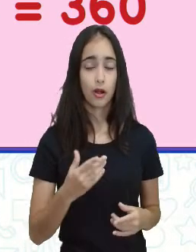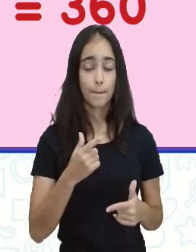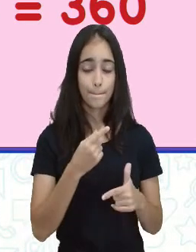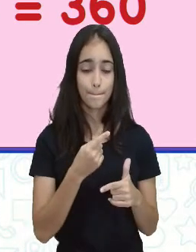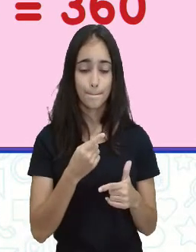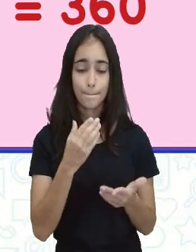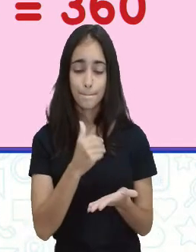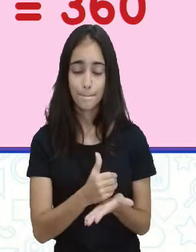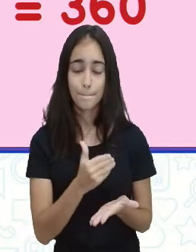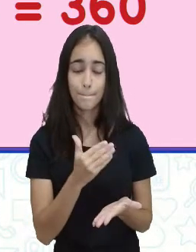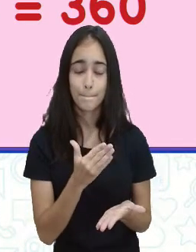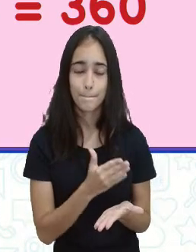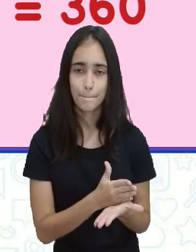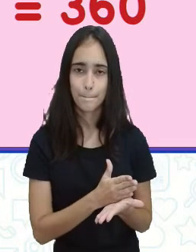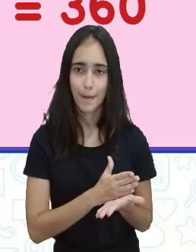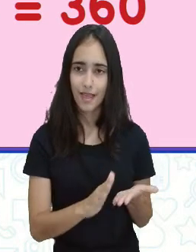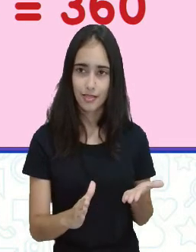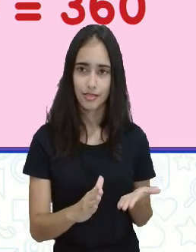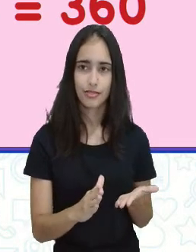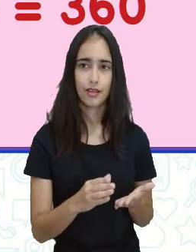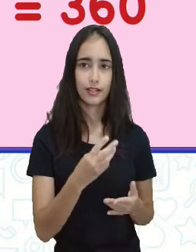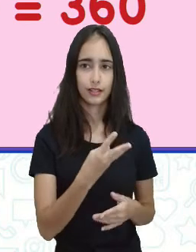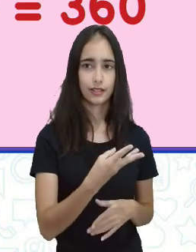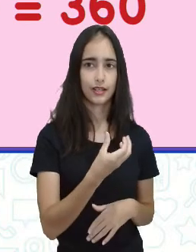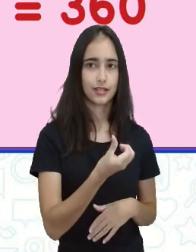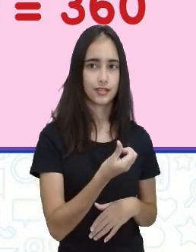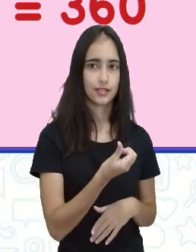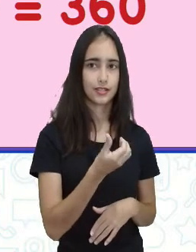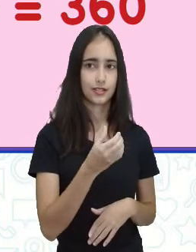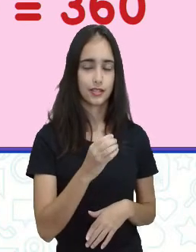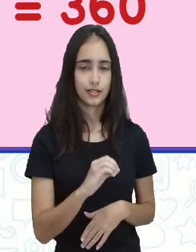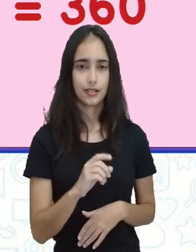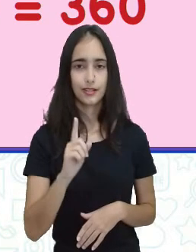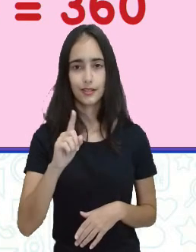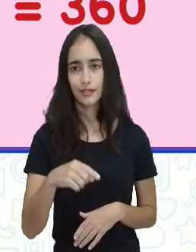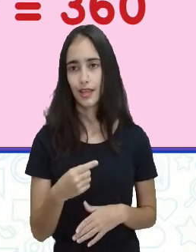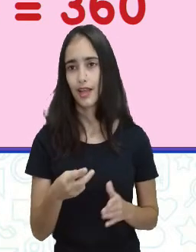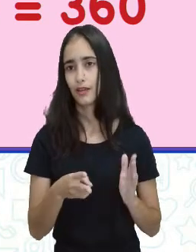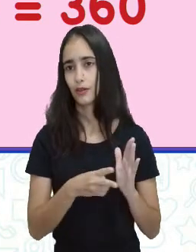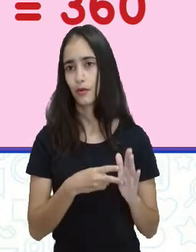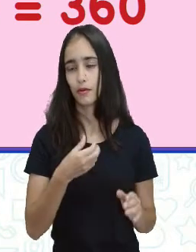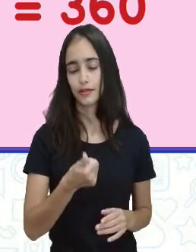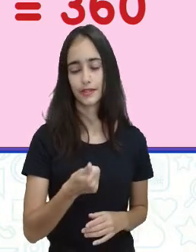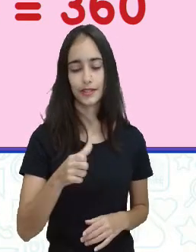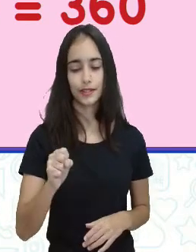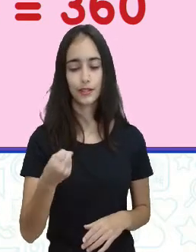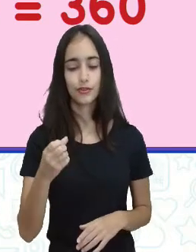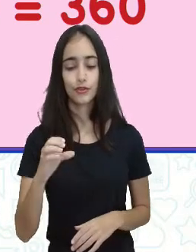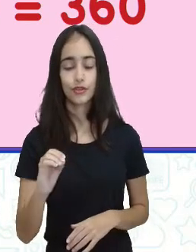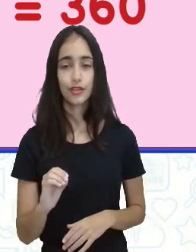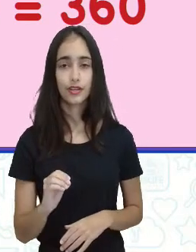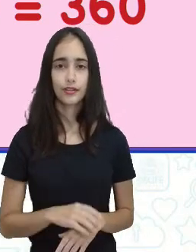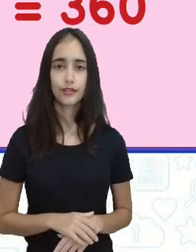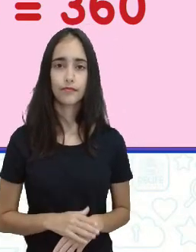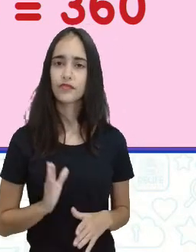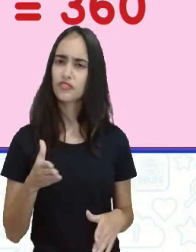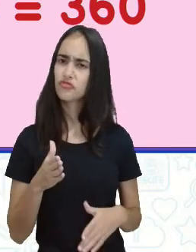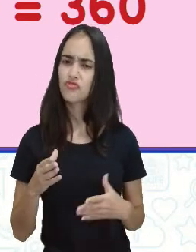360 é 180. E 1 vezes 360. Completei minha tabelinha.